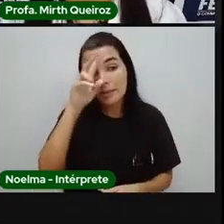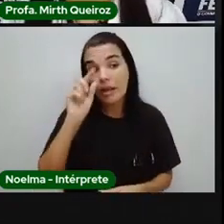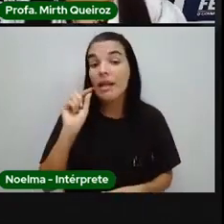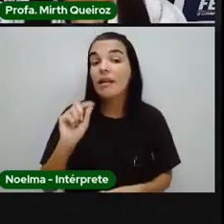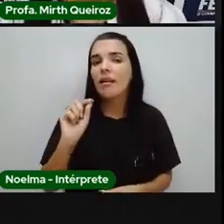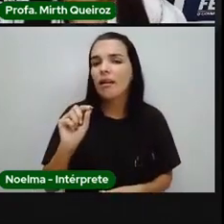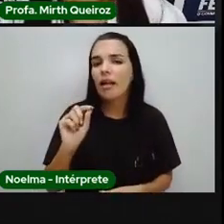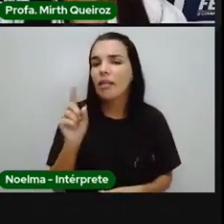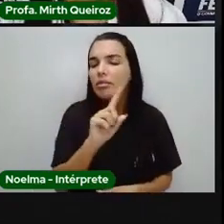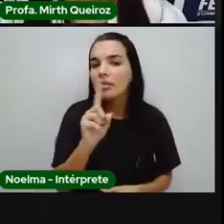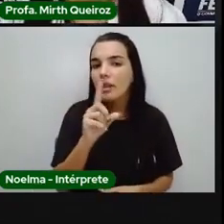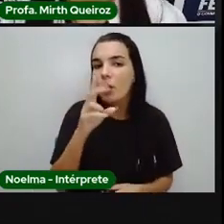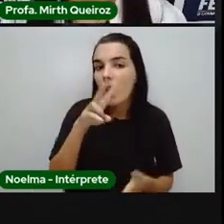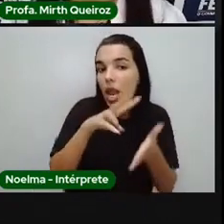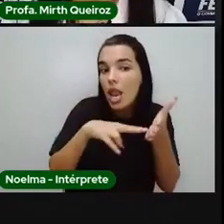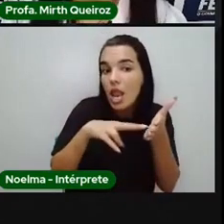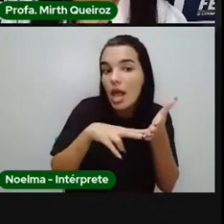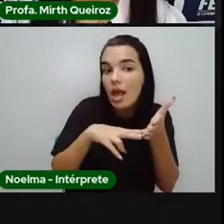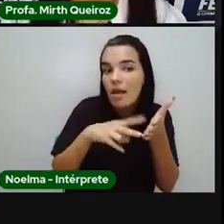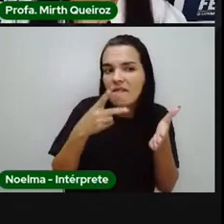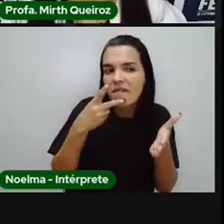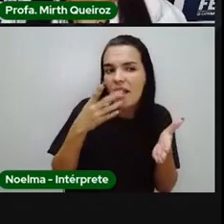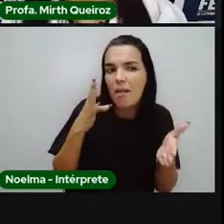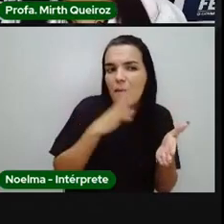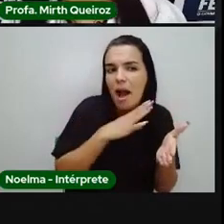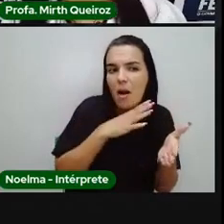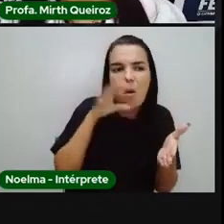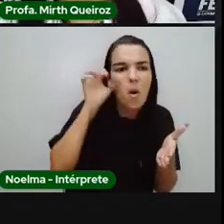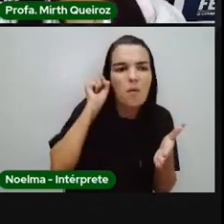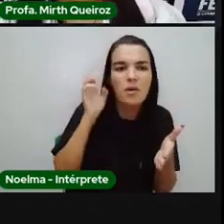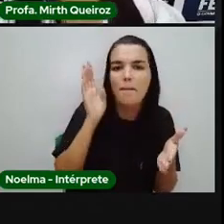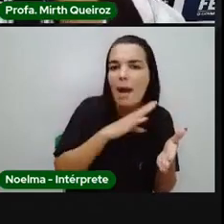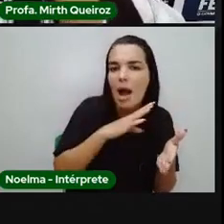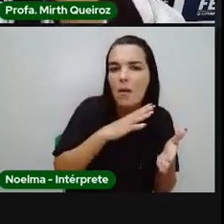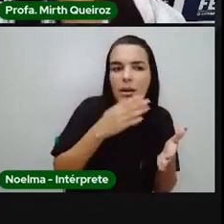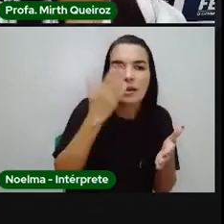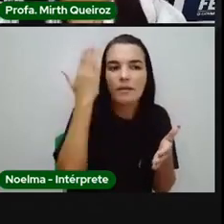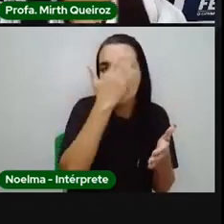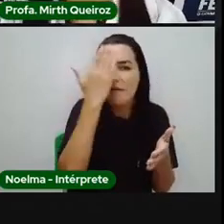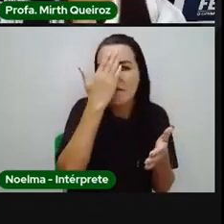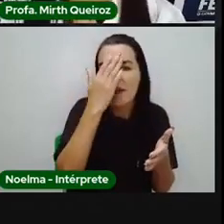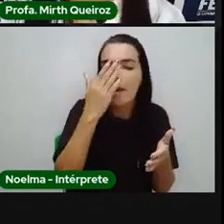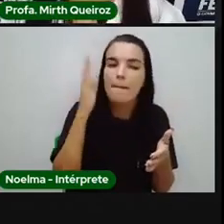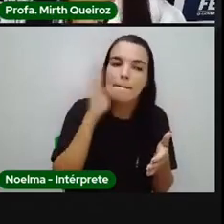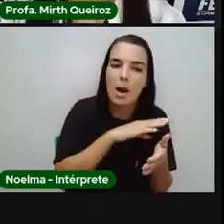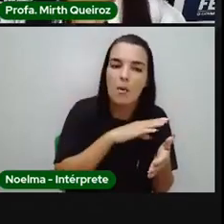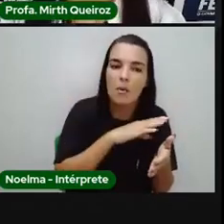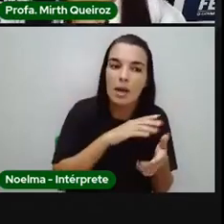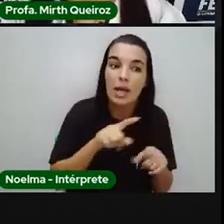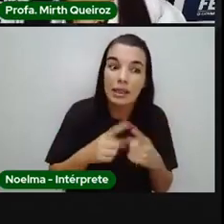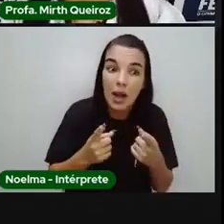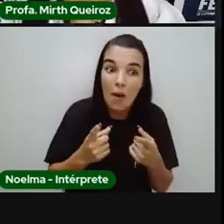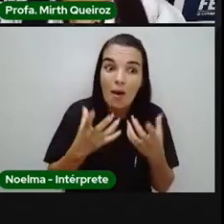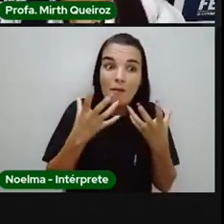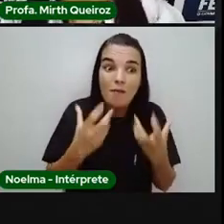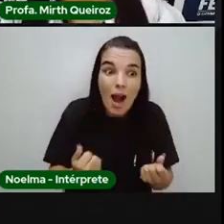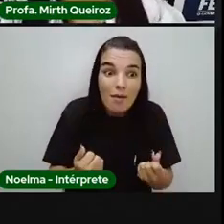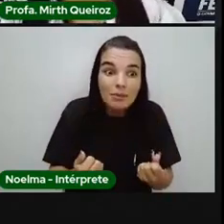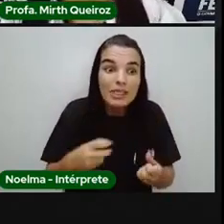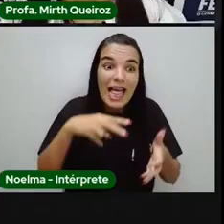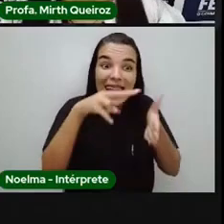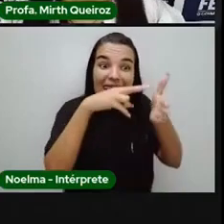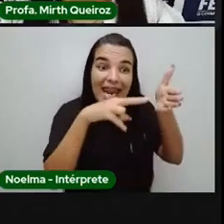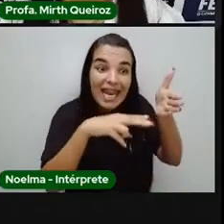quem não lê, mal fala, mal ouve, mal vê. Então, vamos ler mais, para a gente falar